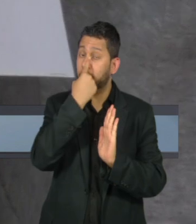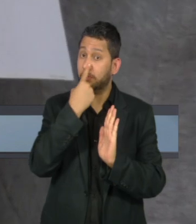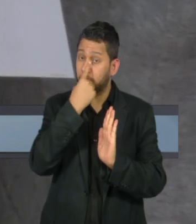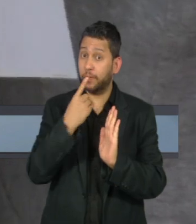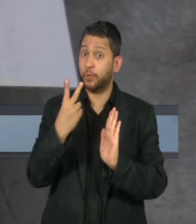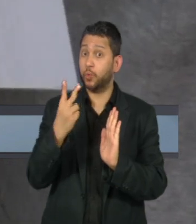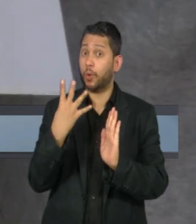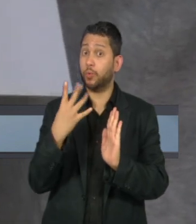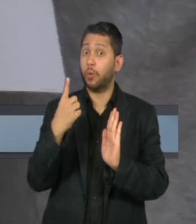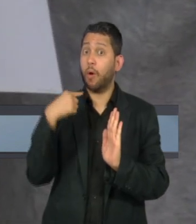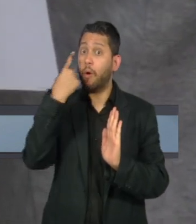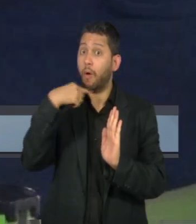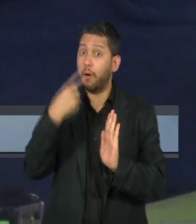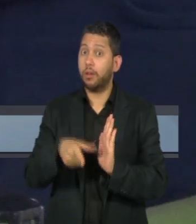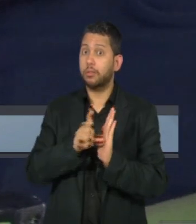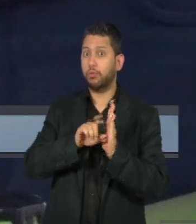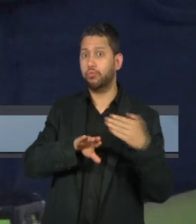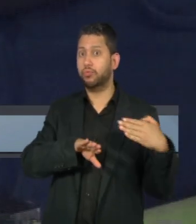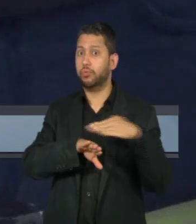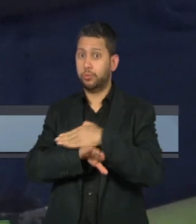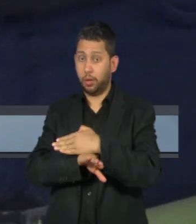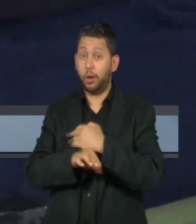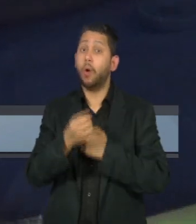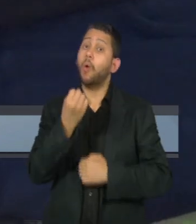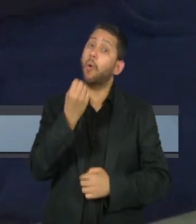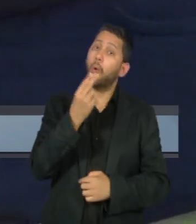24 horas antes do ingresso no